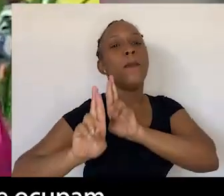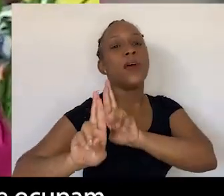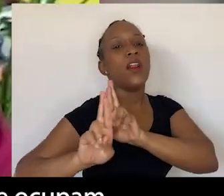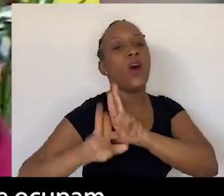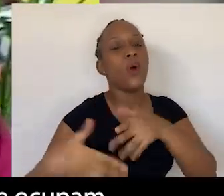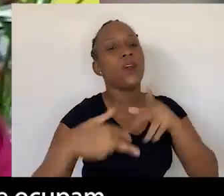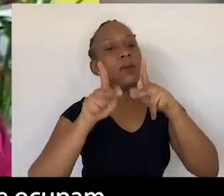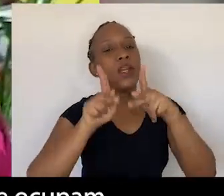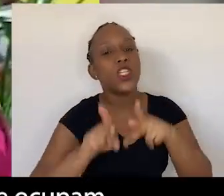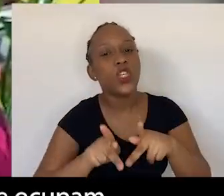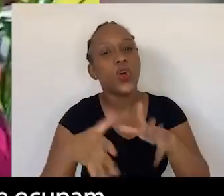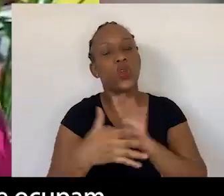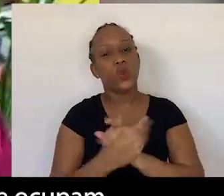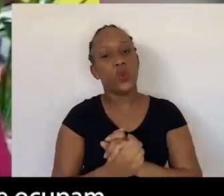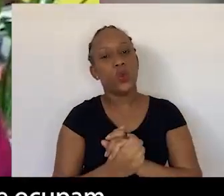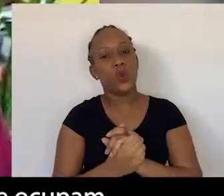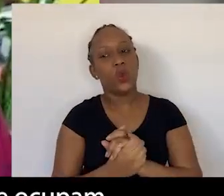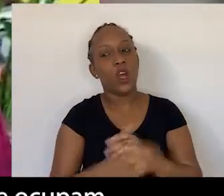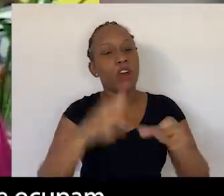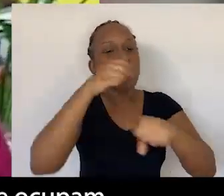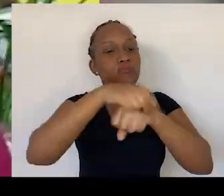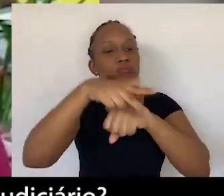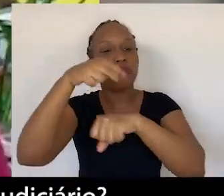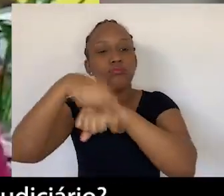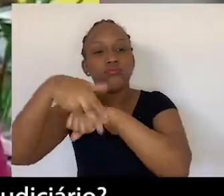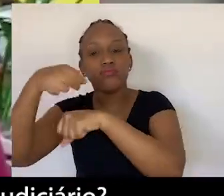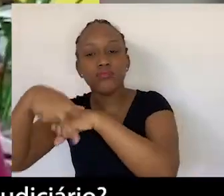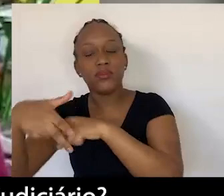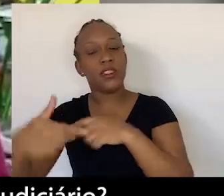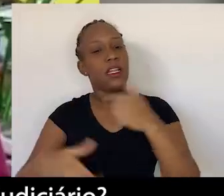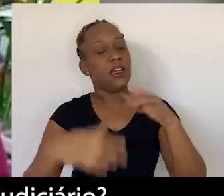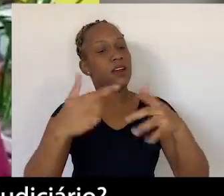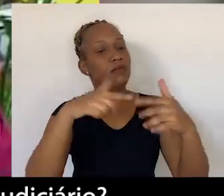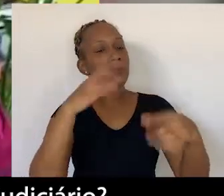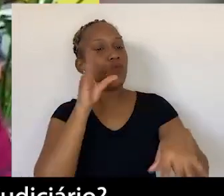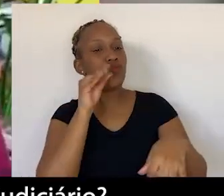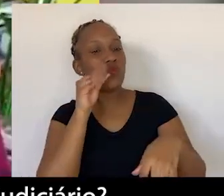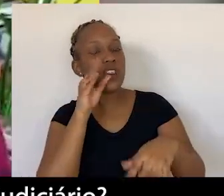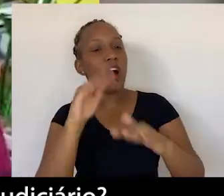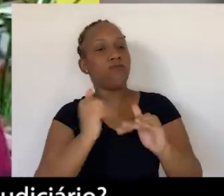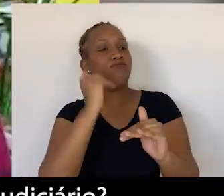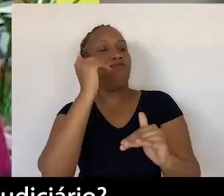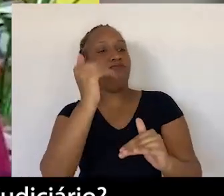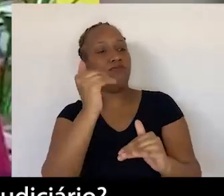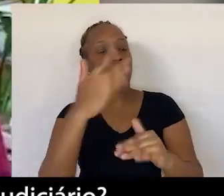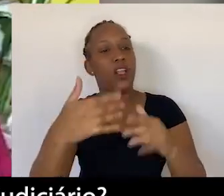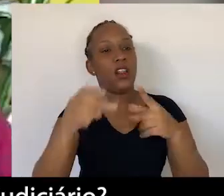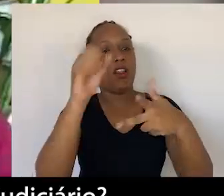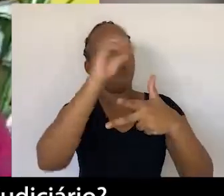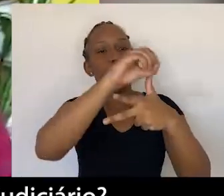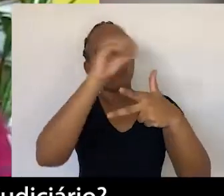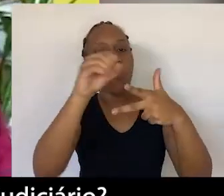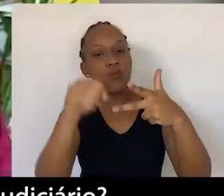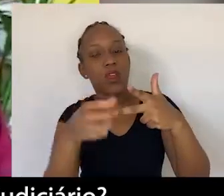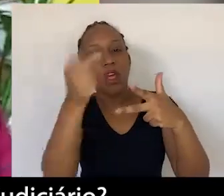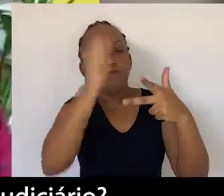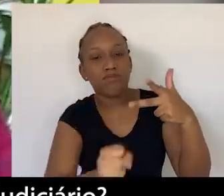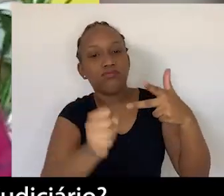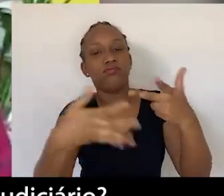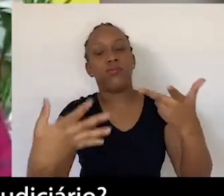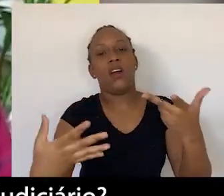representam as pessoas que ocupam altos cargos no executivo, no